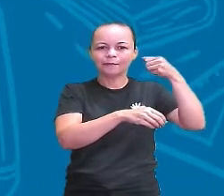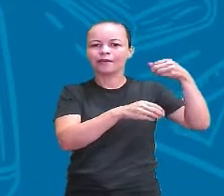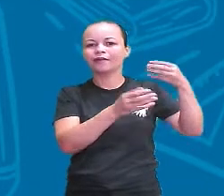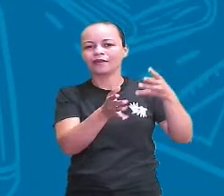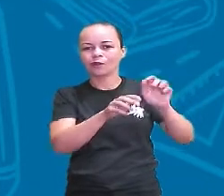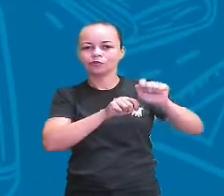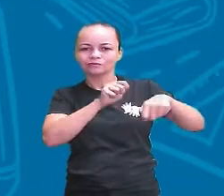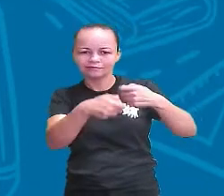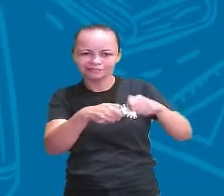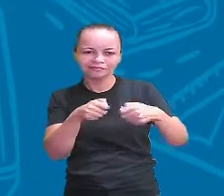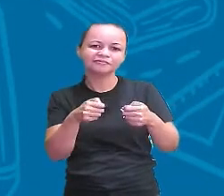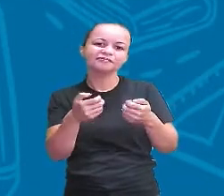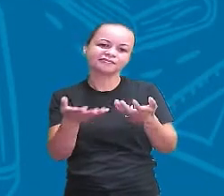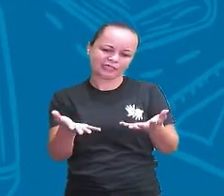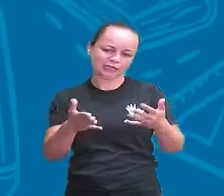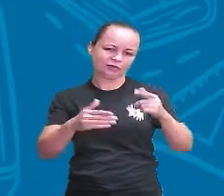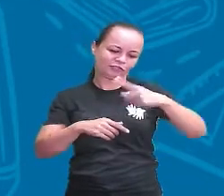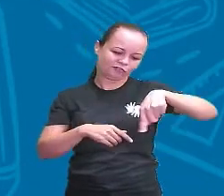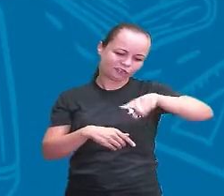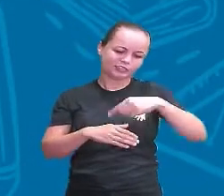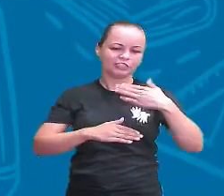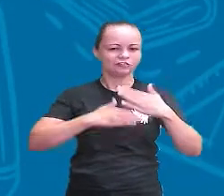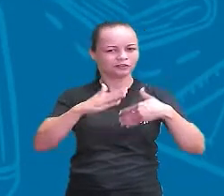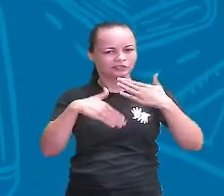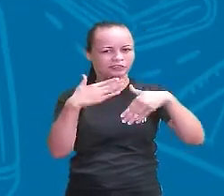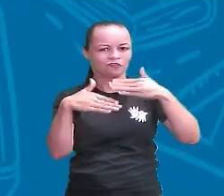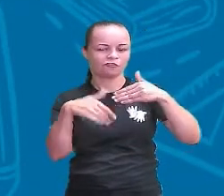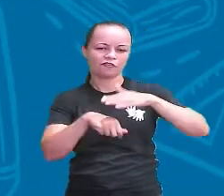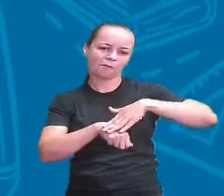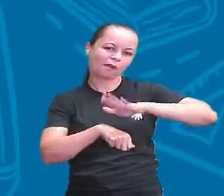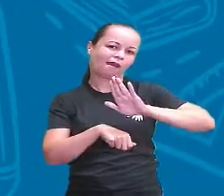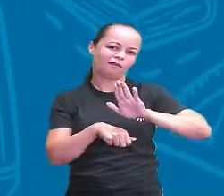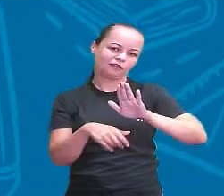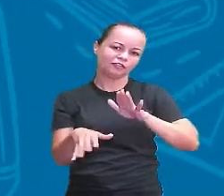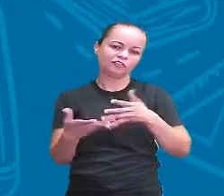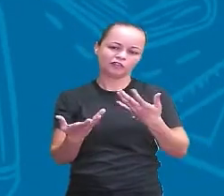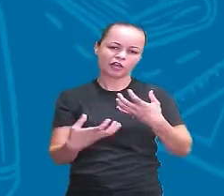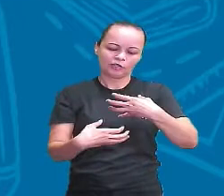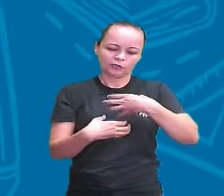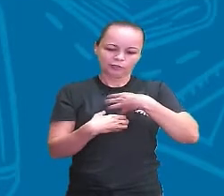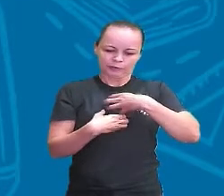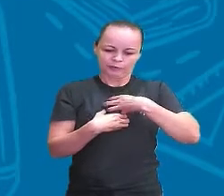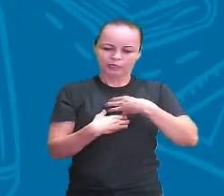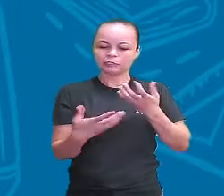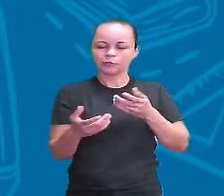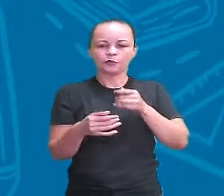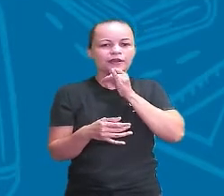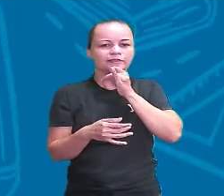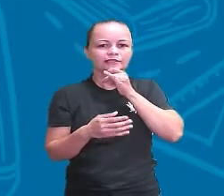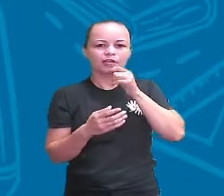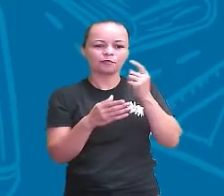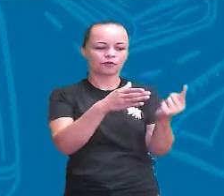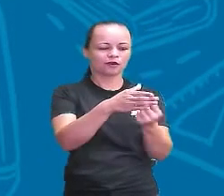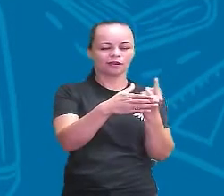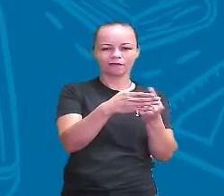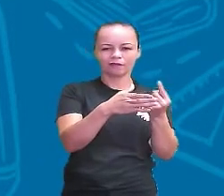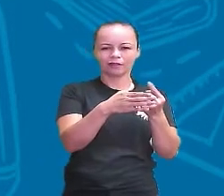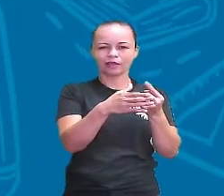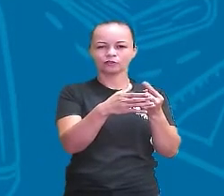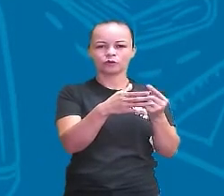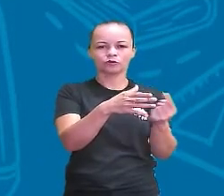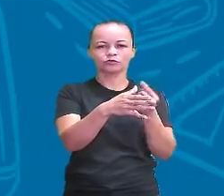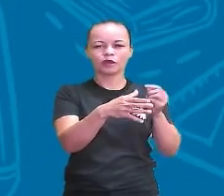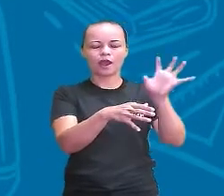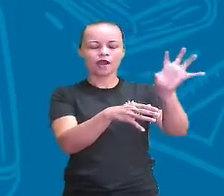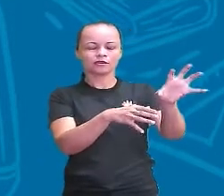dica também pra você desenvolver mais ainda o seu sentido da audição, que tem que tomar cuidado, tá bom? Então, vamos lá,